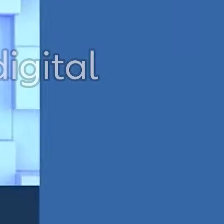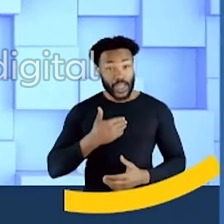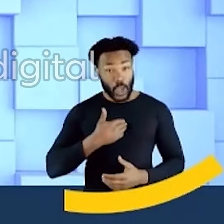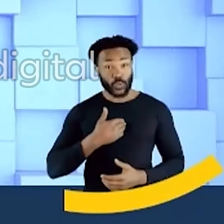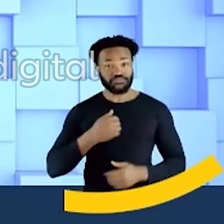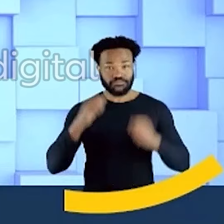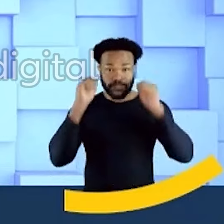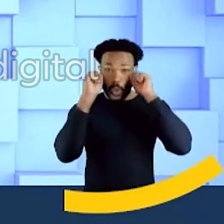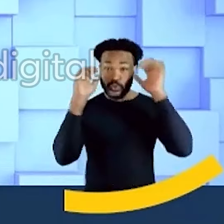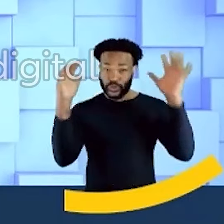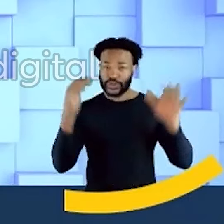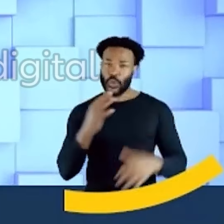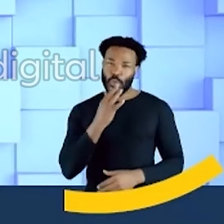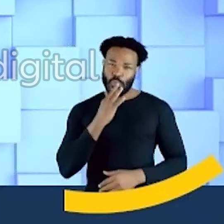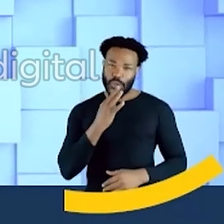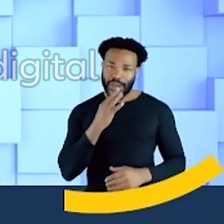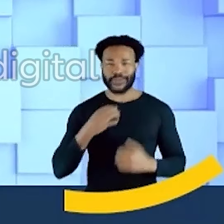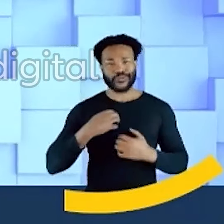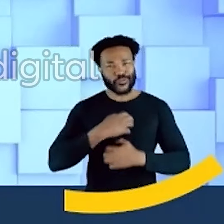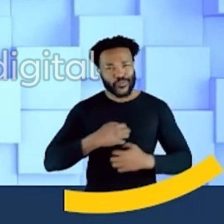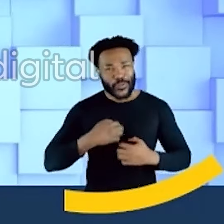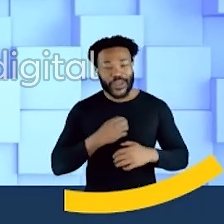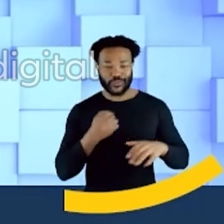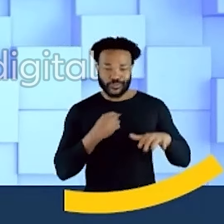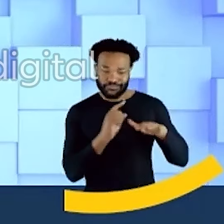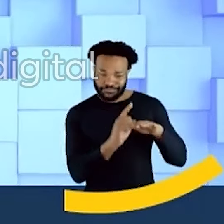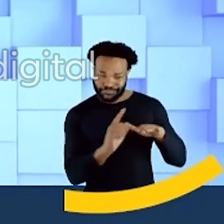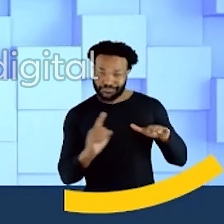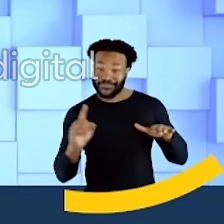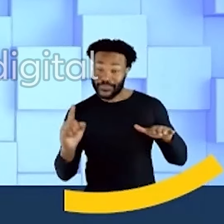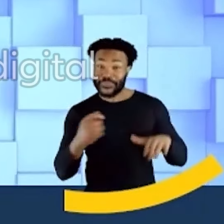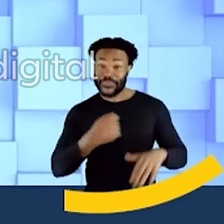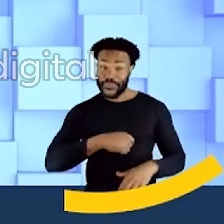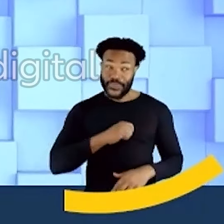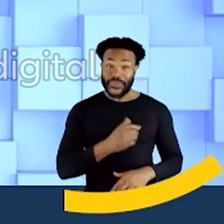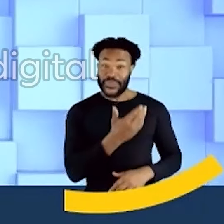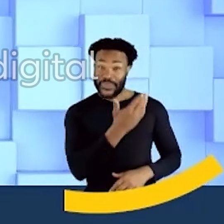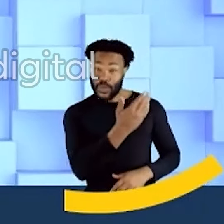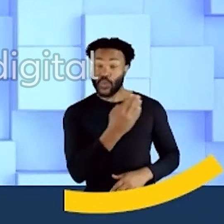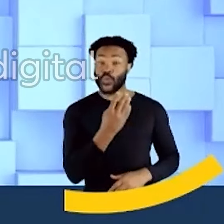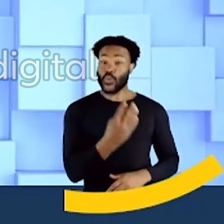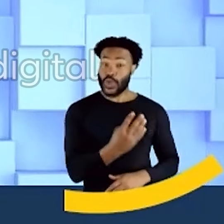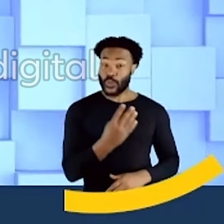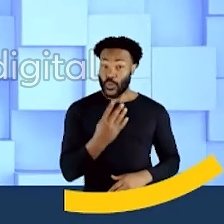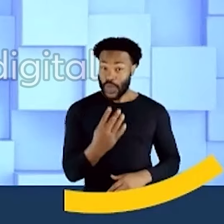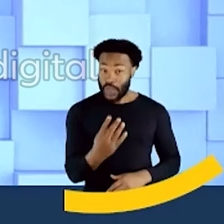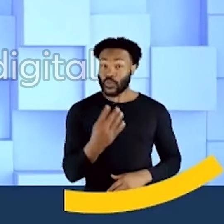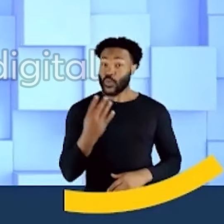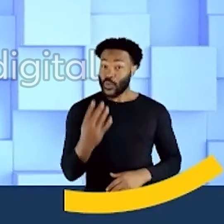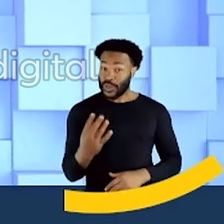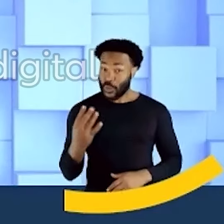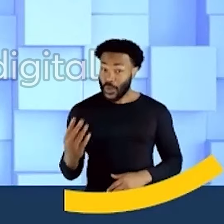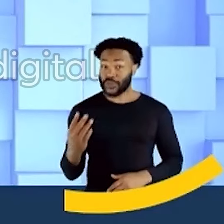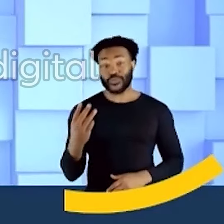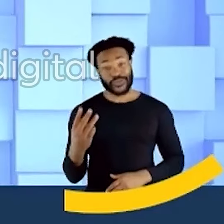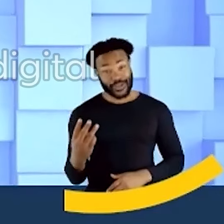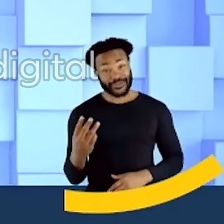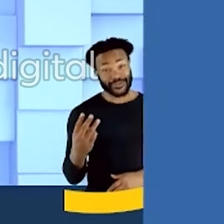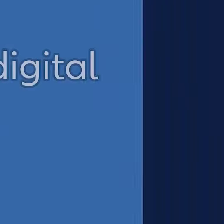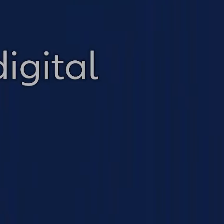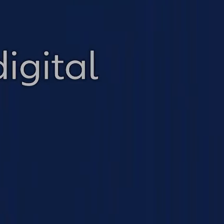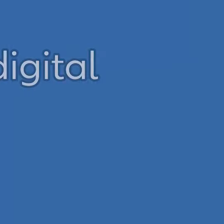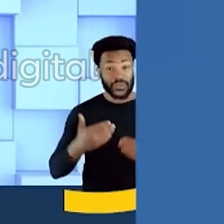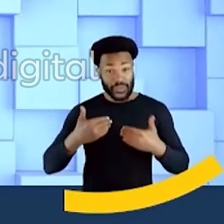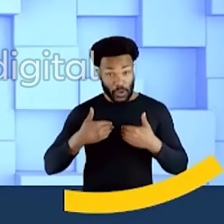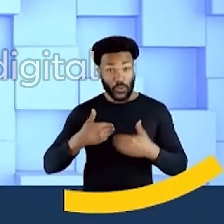Eu sou autista e entendo bem o drama de viver excluída. Eu sou Nani Rodrigues, 44-44-3.